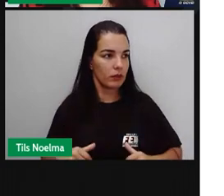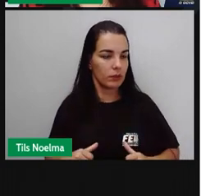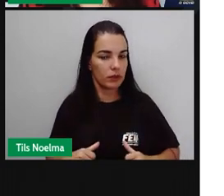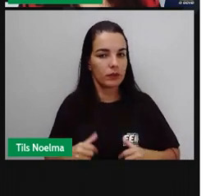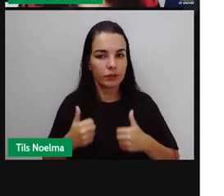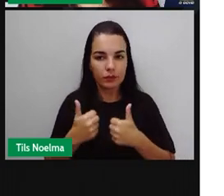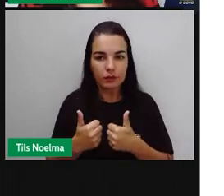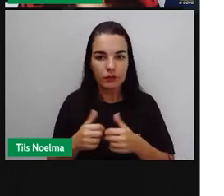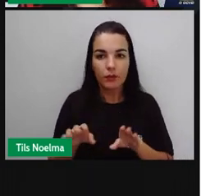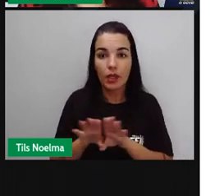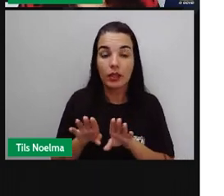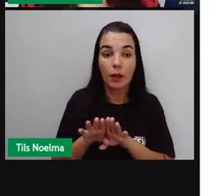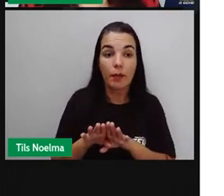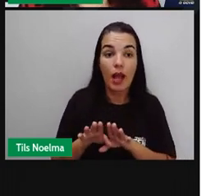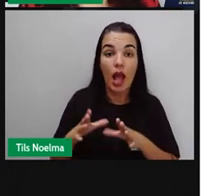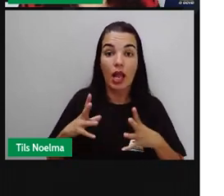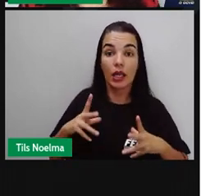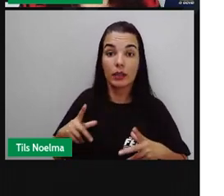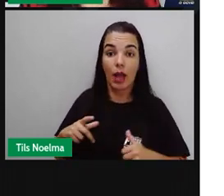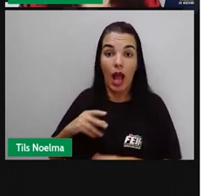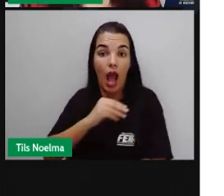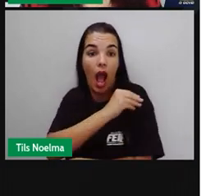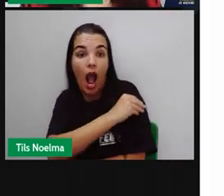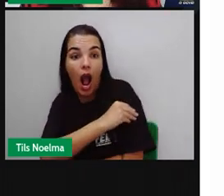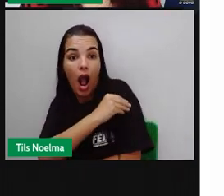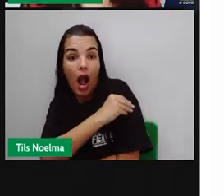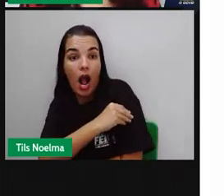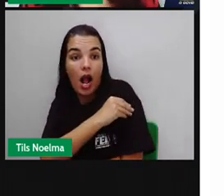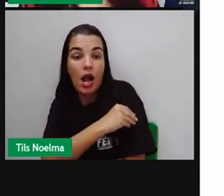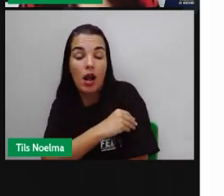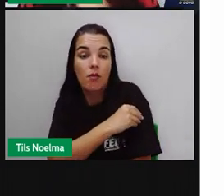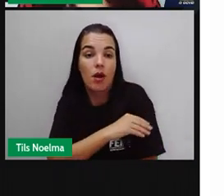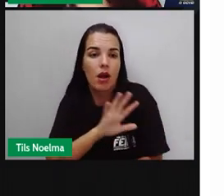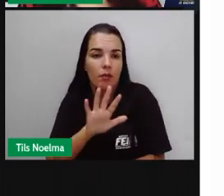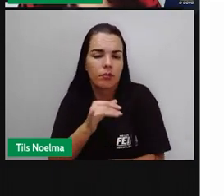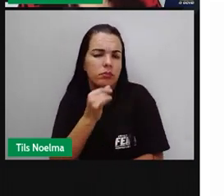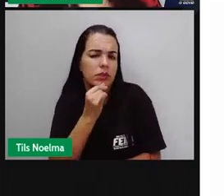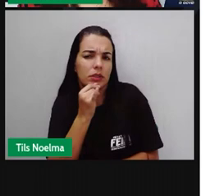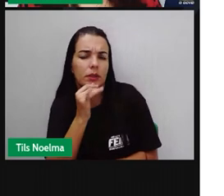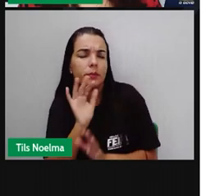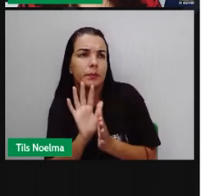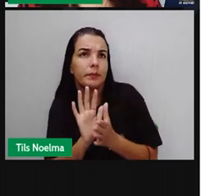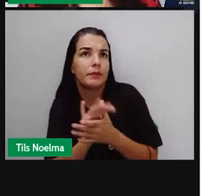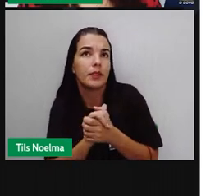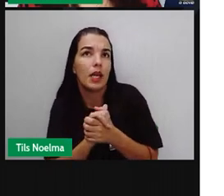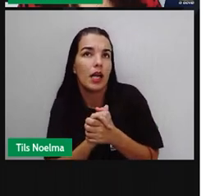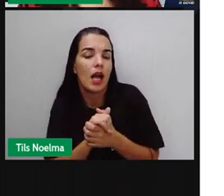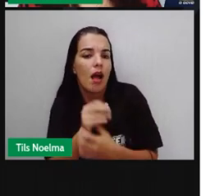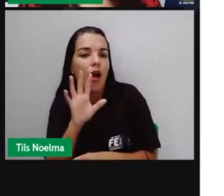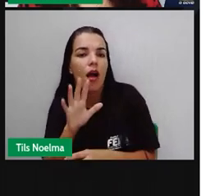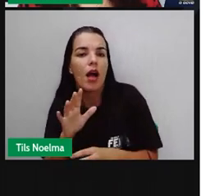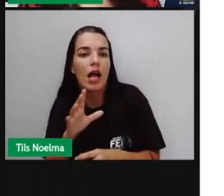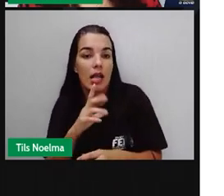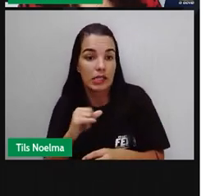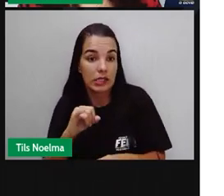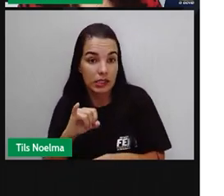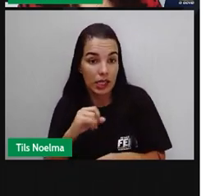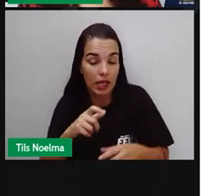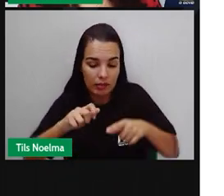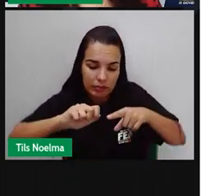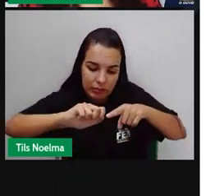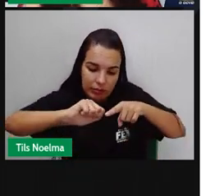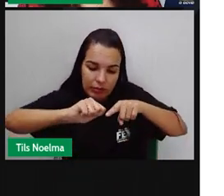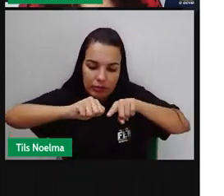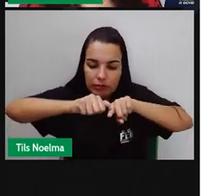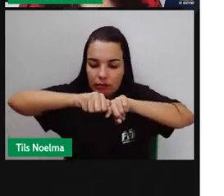organismos. A esterilização, né? Que acontece a partir, por exemplo, a esterilização, até mesmo o alicate de